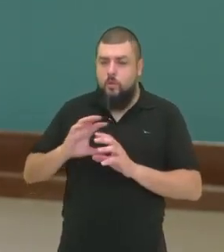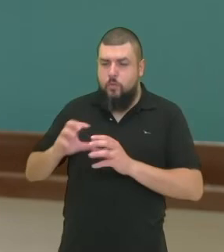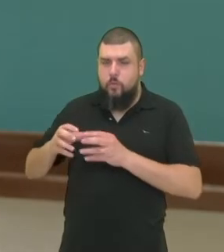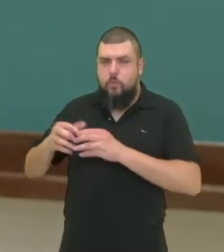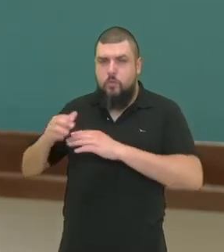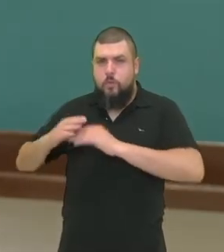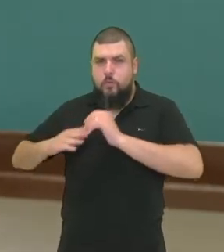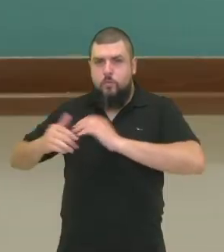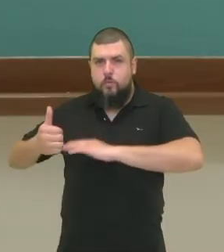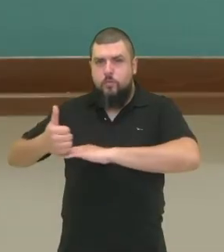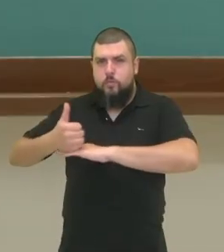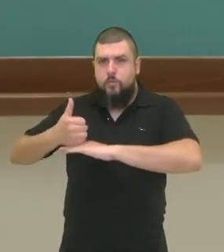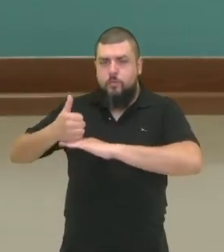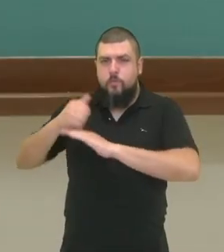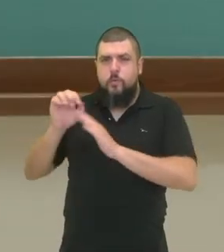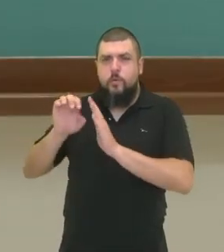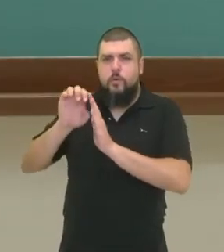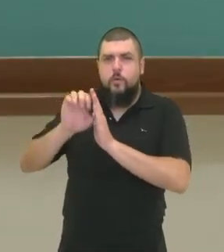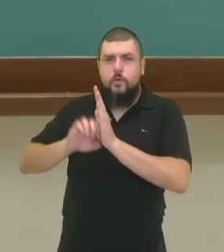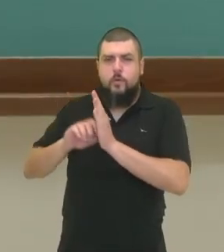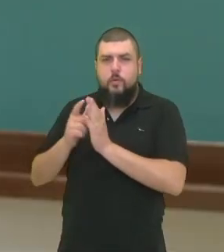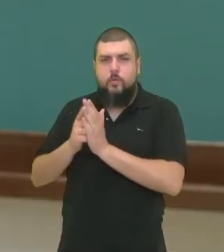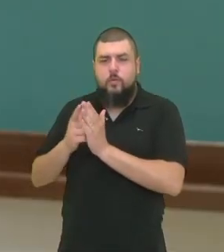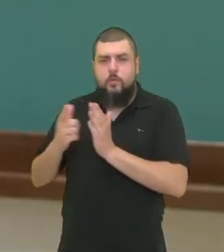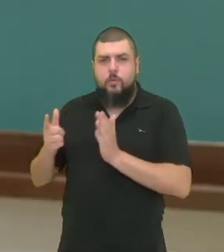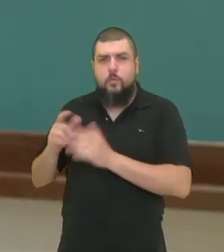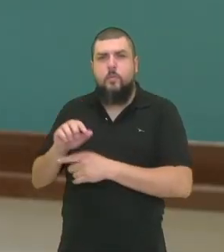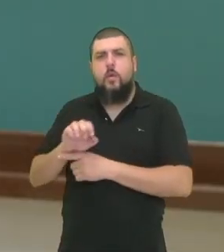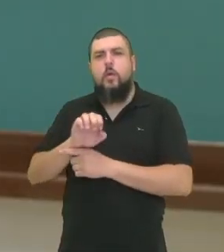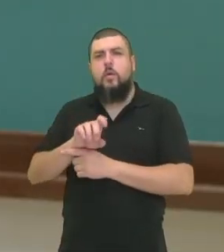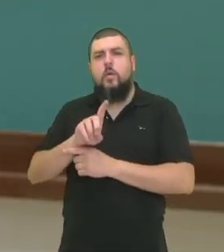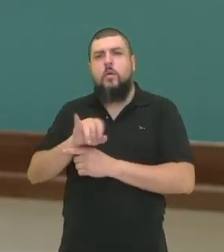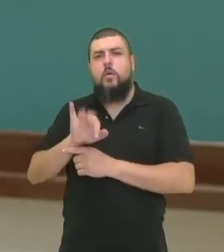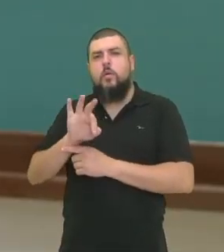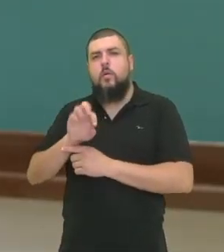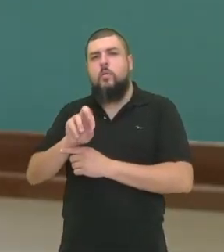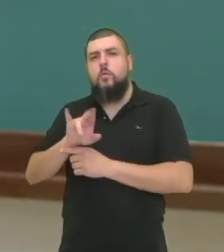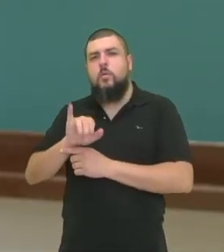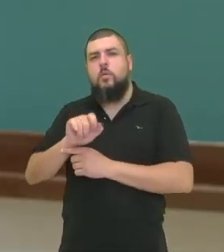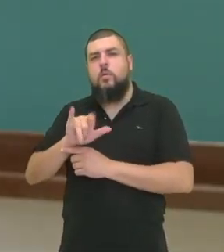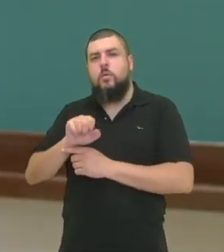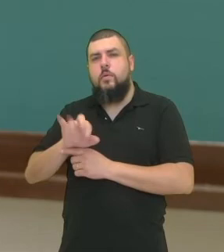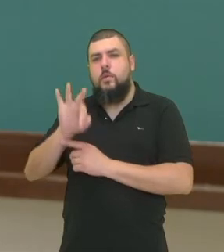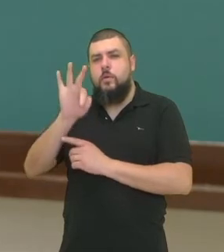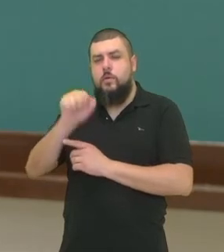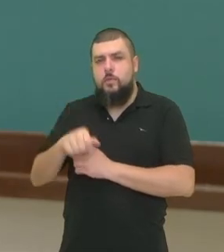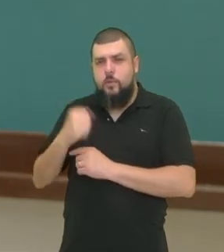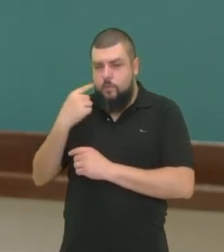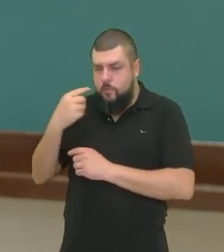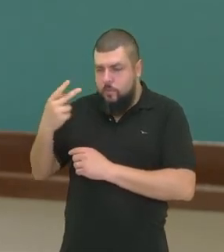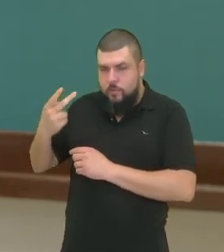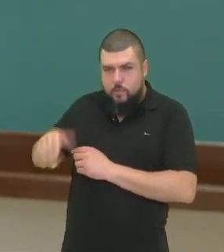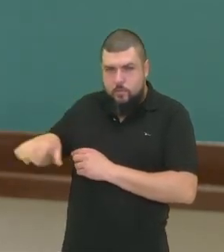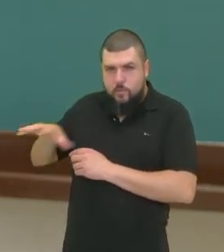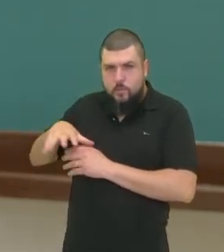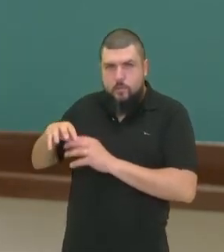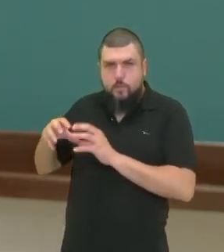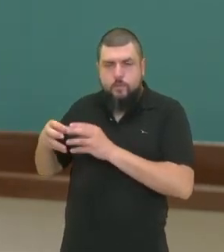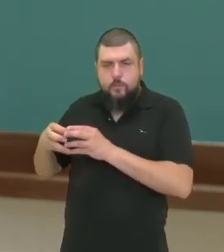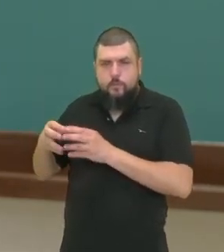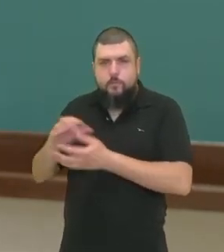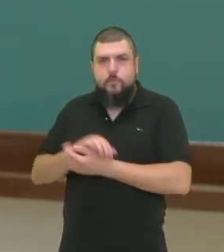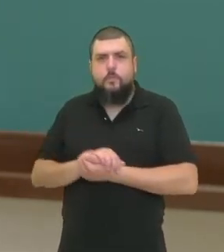pessoa que escreve um jornal é o editorialista, né? O editorial no jornal é escrito por um editorialista.